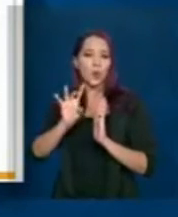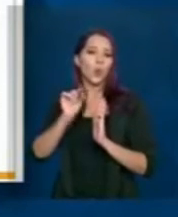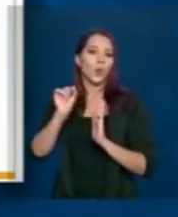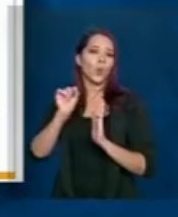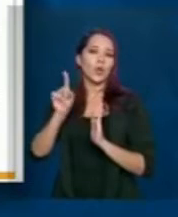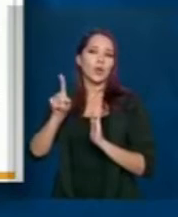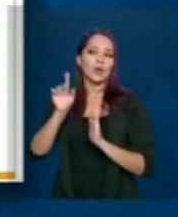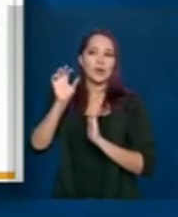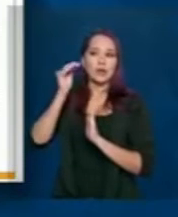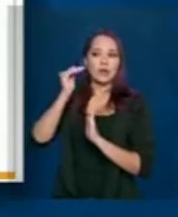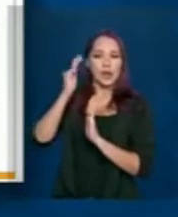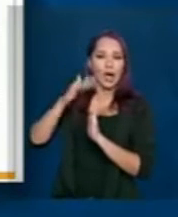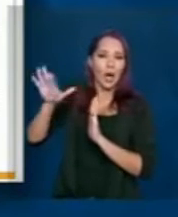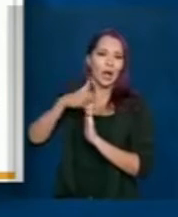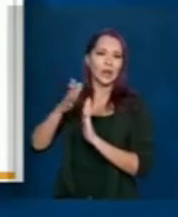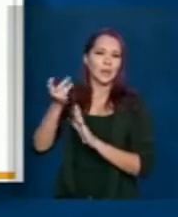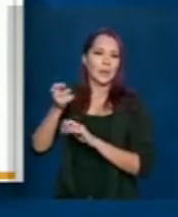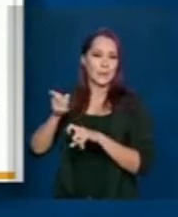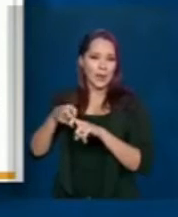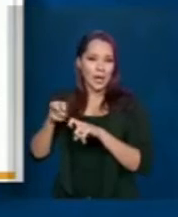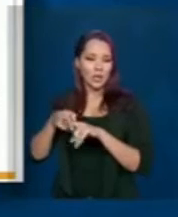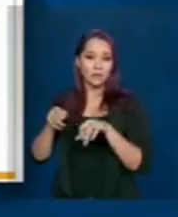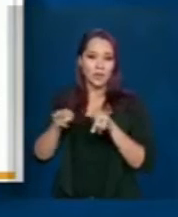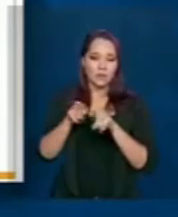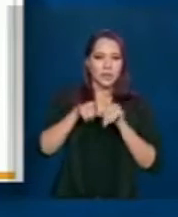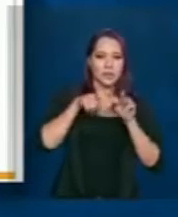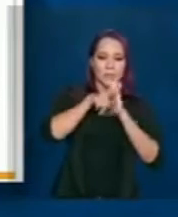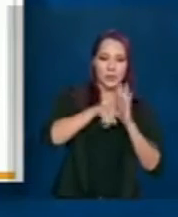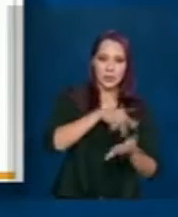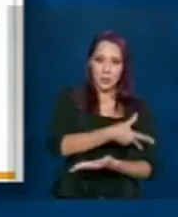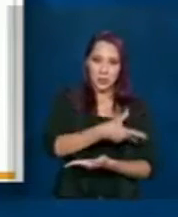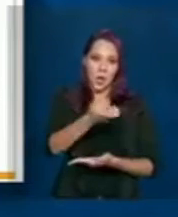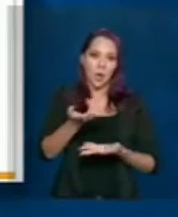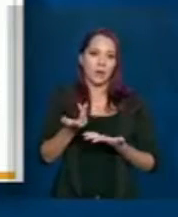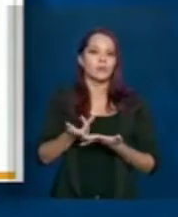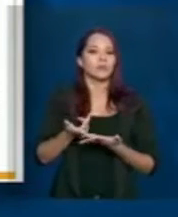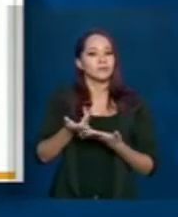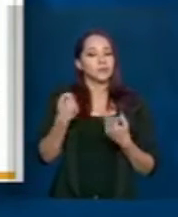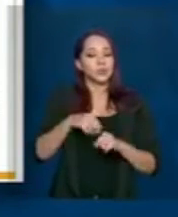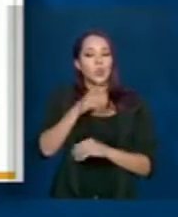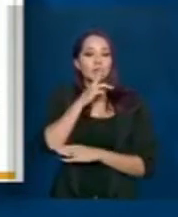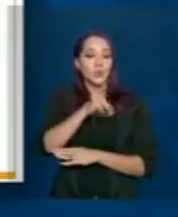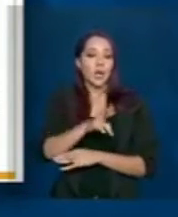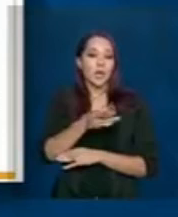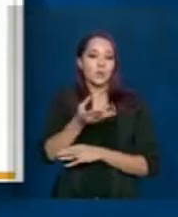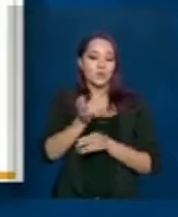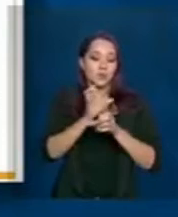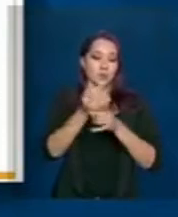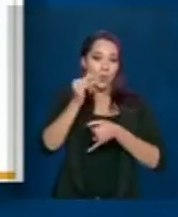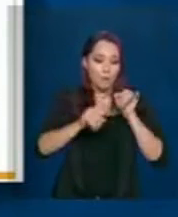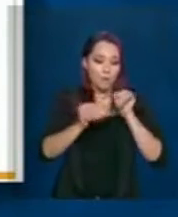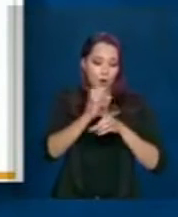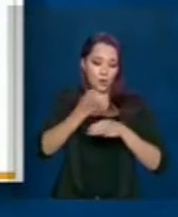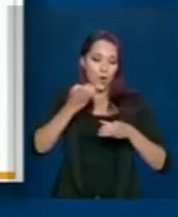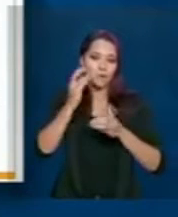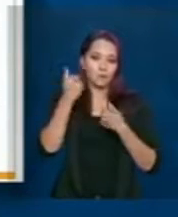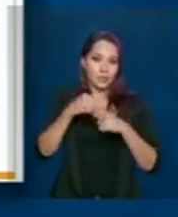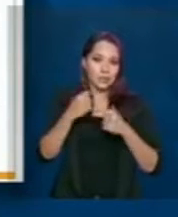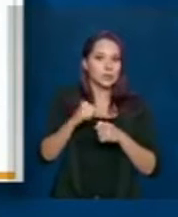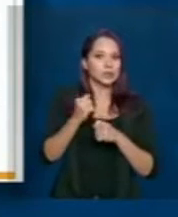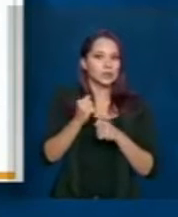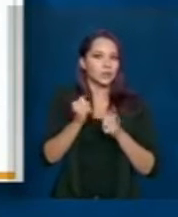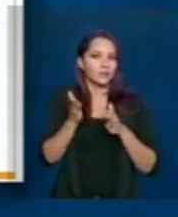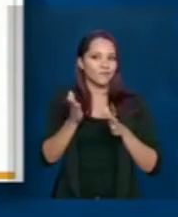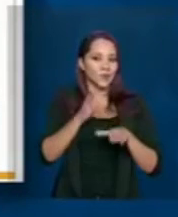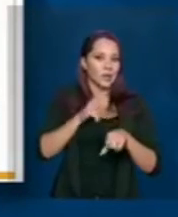consideração os aspectos clínicos, mas também os aspectos de exames, que a gente sabe, os resultados laboratoriais estamos ainda com um